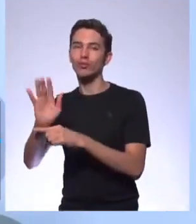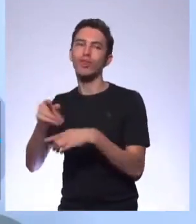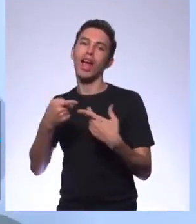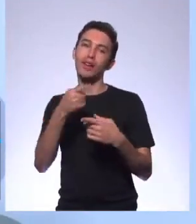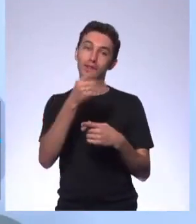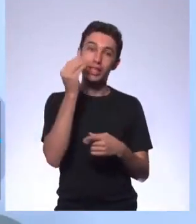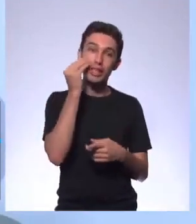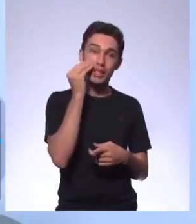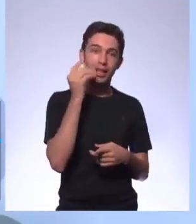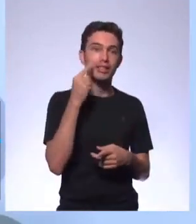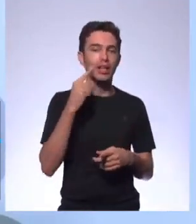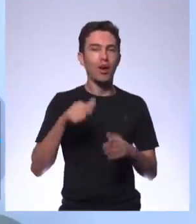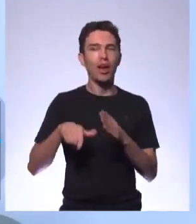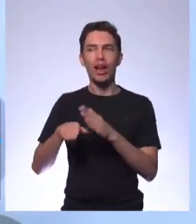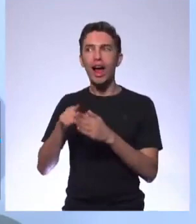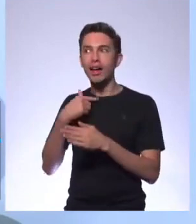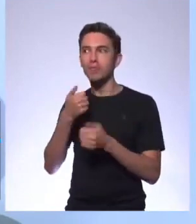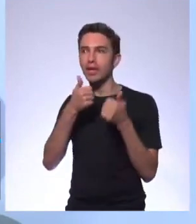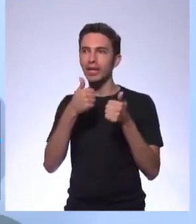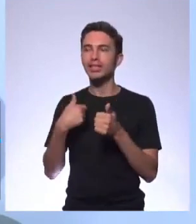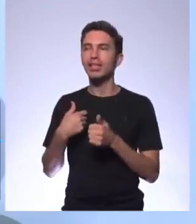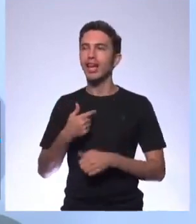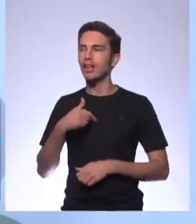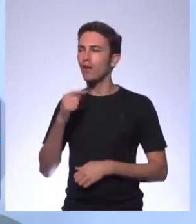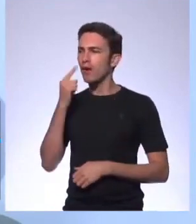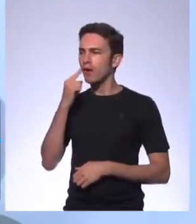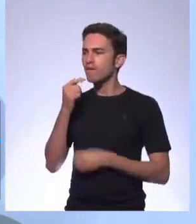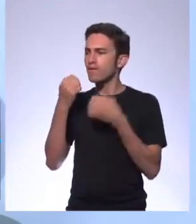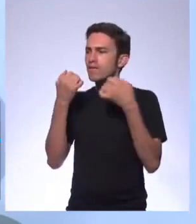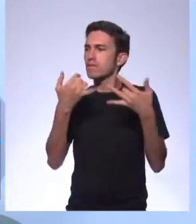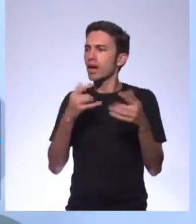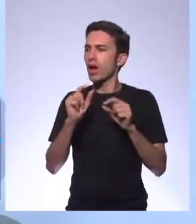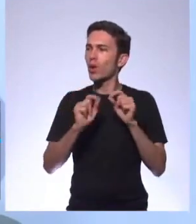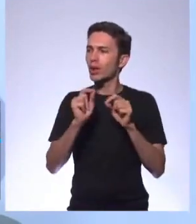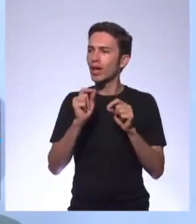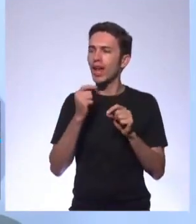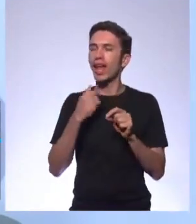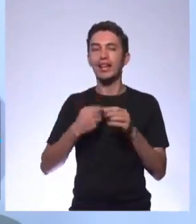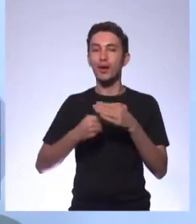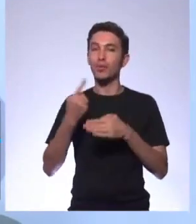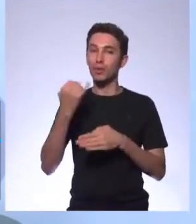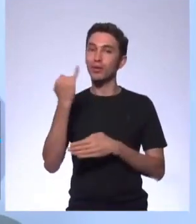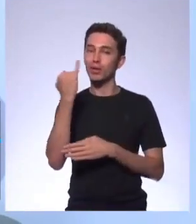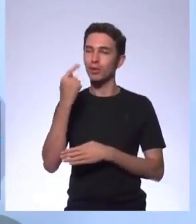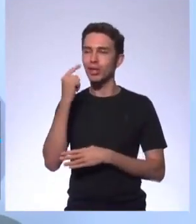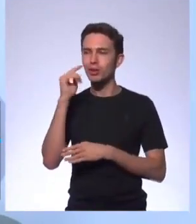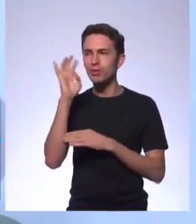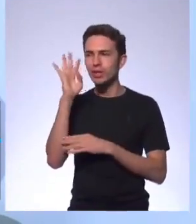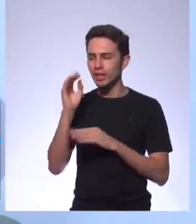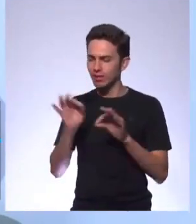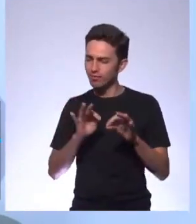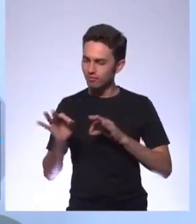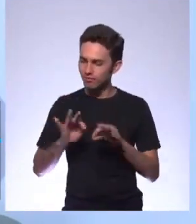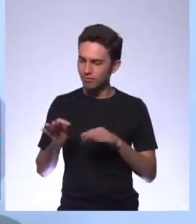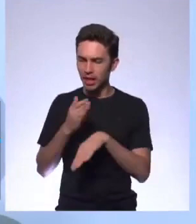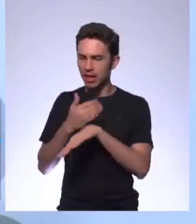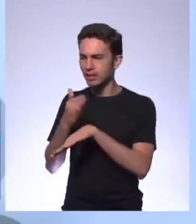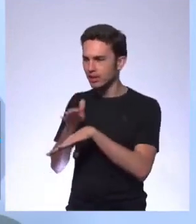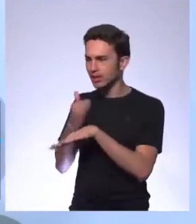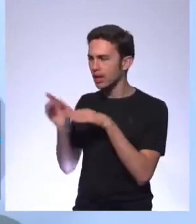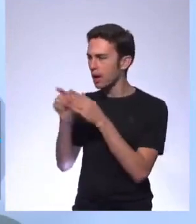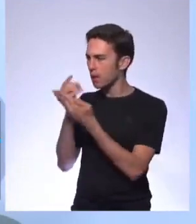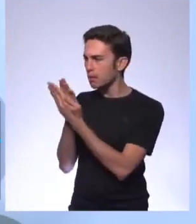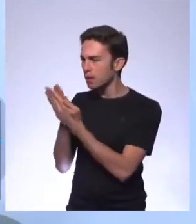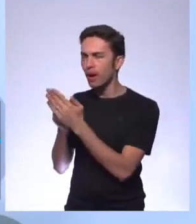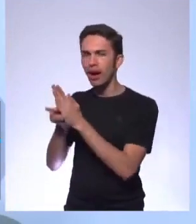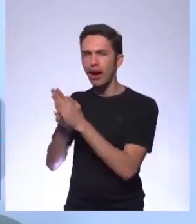bem sobre o que eu vou falar é o primeiro passo. O que eu vou falar? falar sobre o quê? Estudar sobre isso, né? Se preparar. É igual a gente aqui.